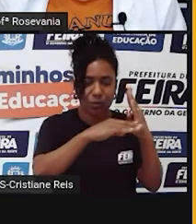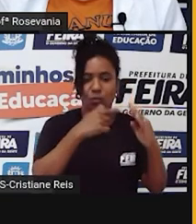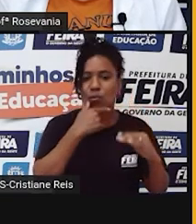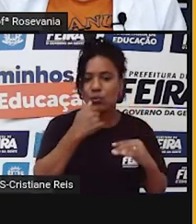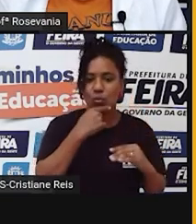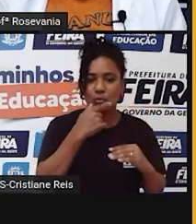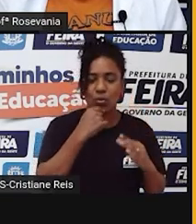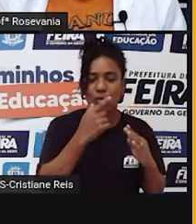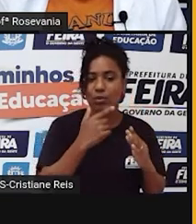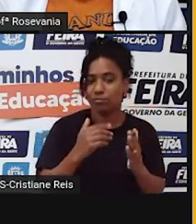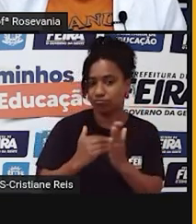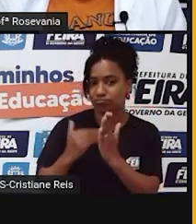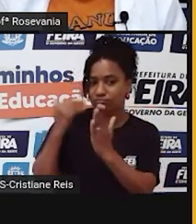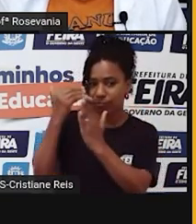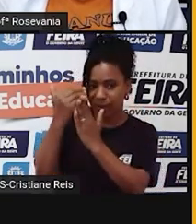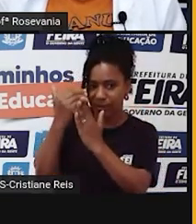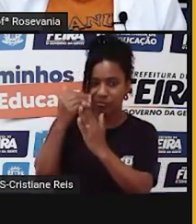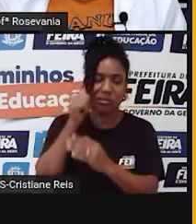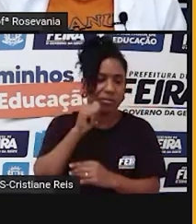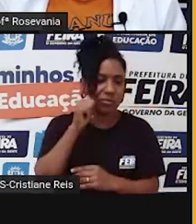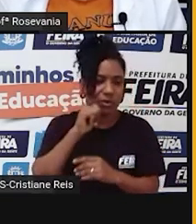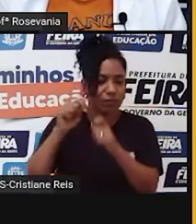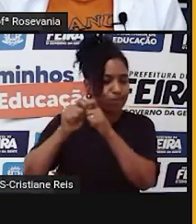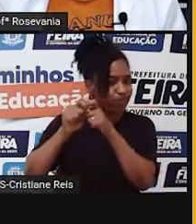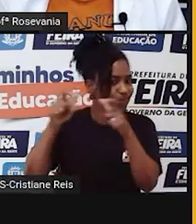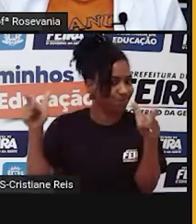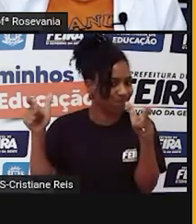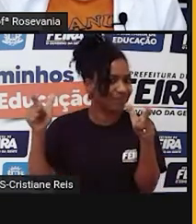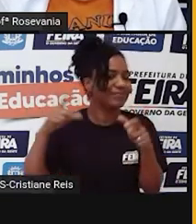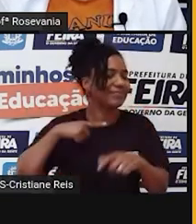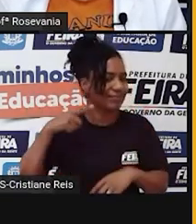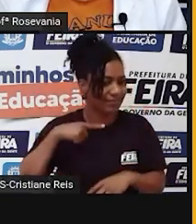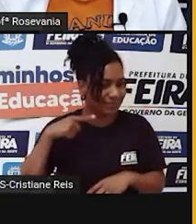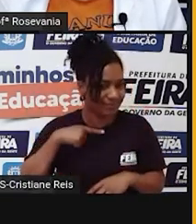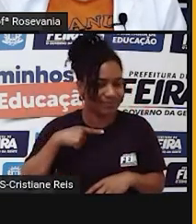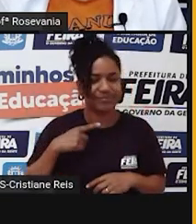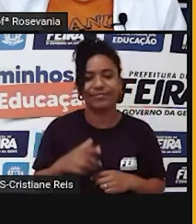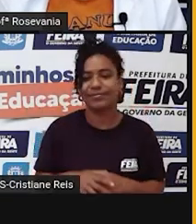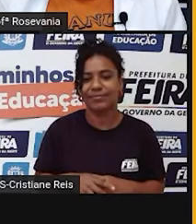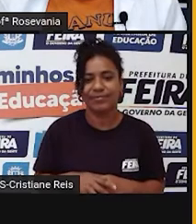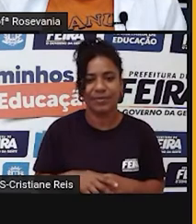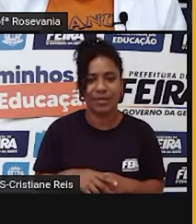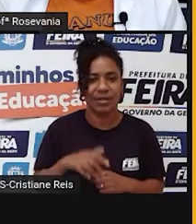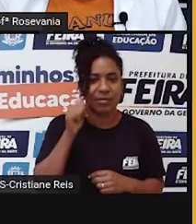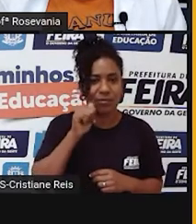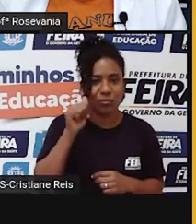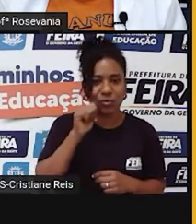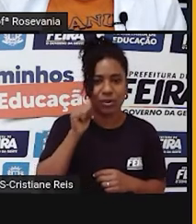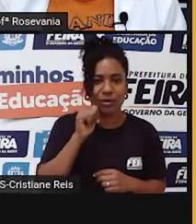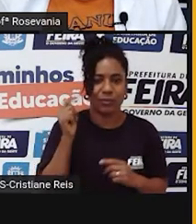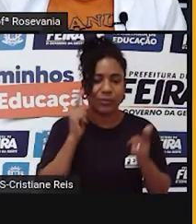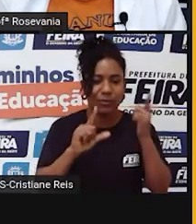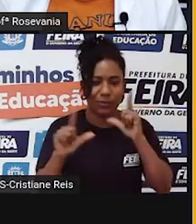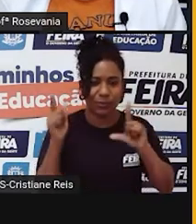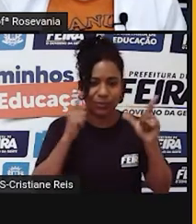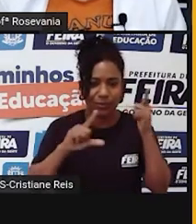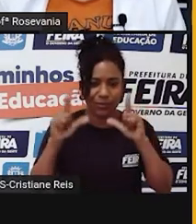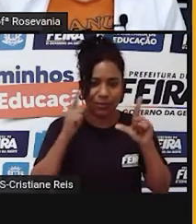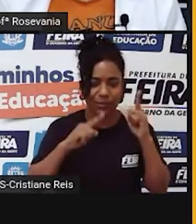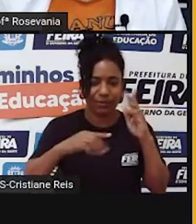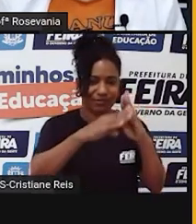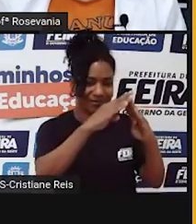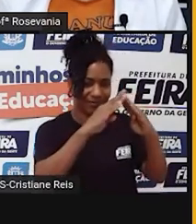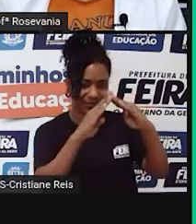outras faixas, as mulheres, elas estão predominando, né, que quase todos os cantinhos, ela passou essas bolinhas aí de